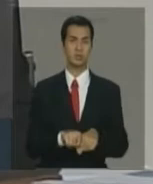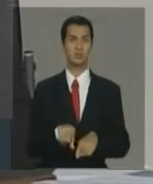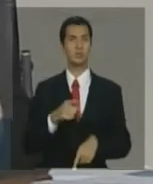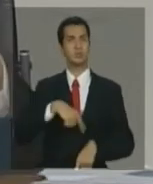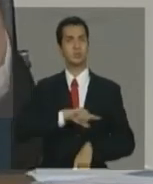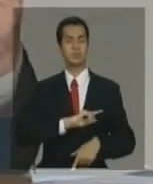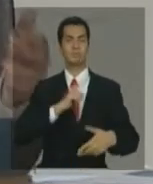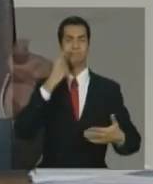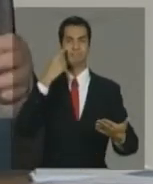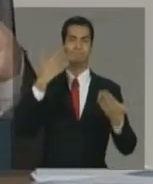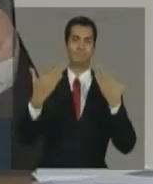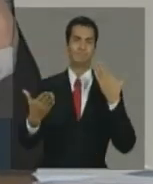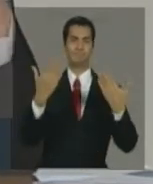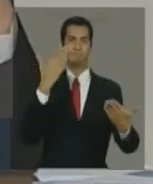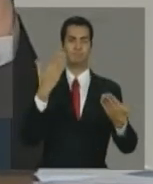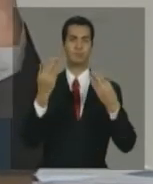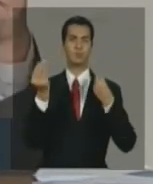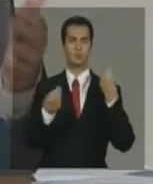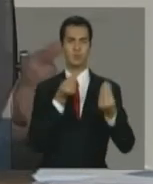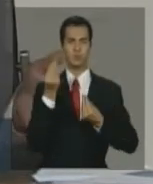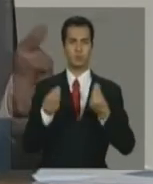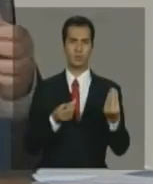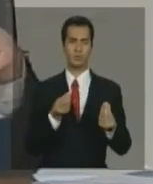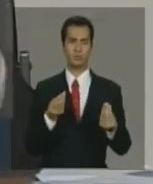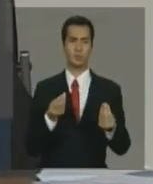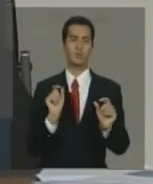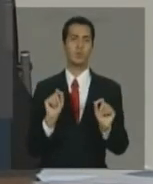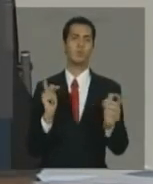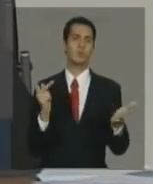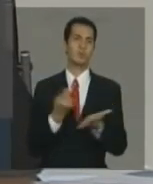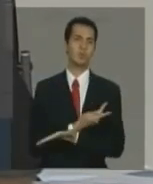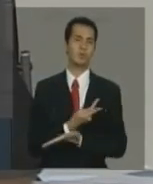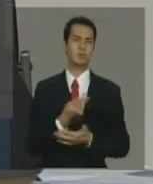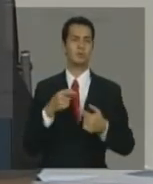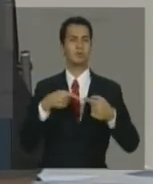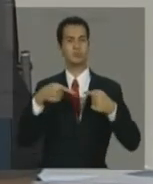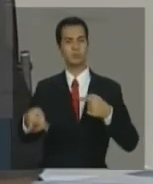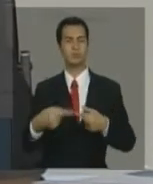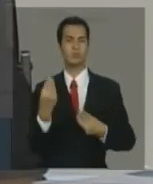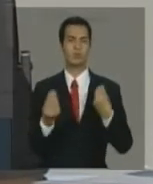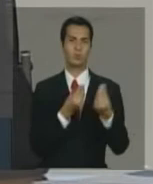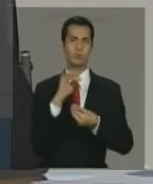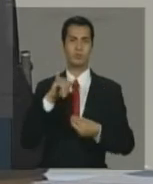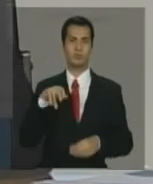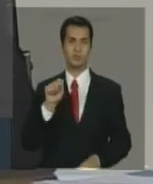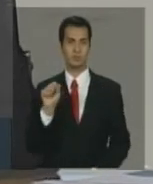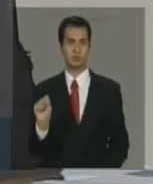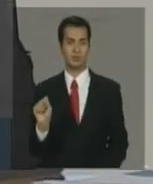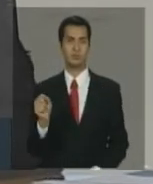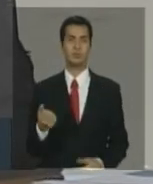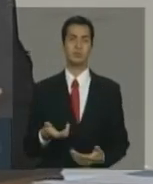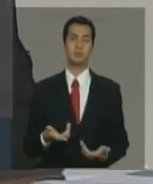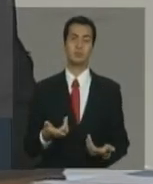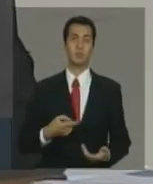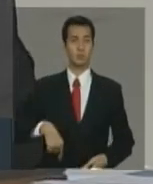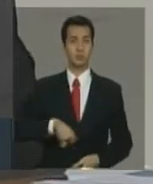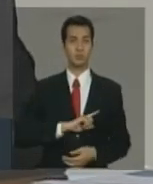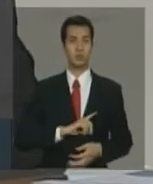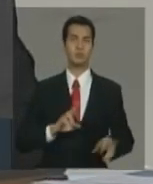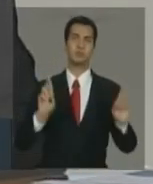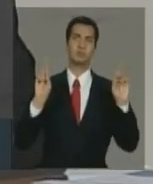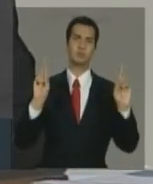ou seja, qual é a tendência da conta de pessoal, qual é a tendência da conta de previdência. E nós termos essa